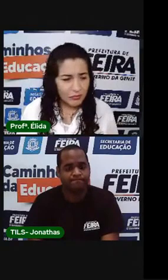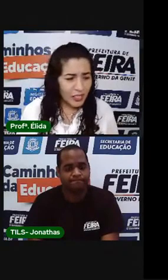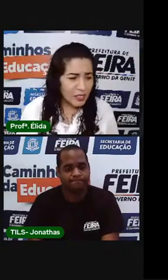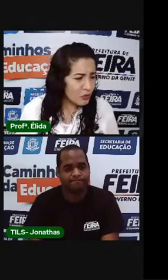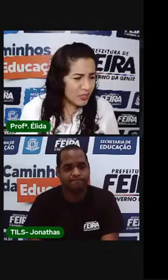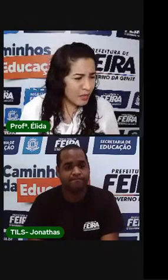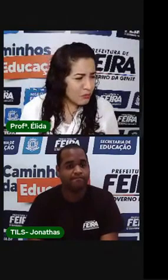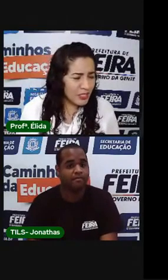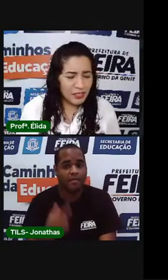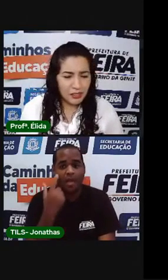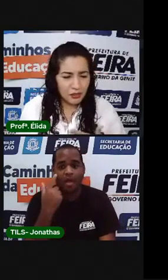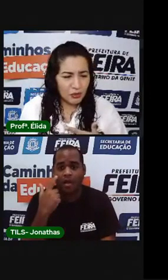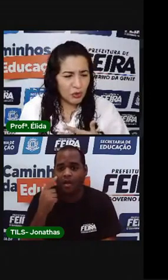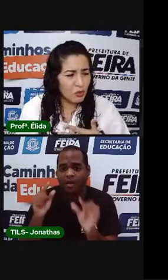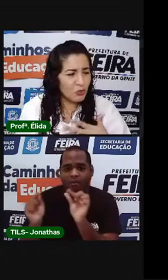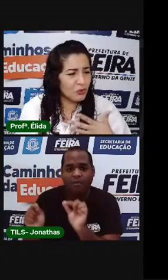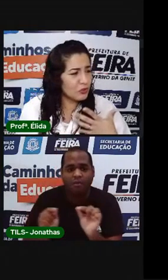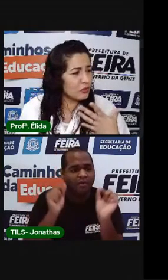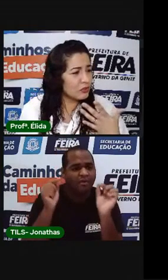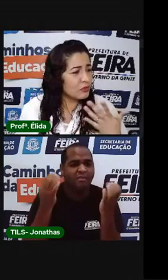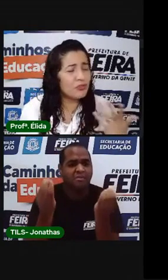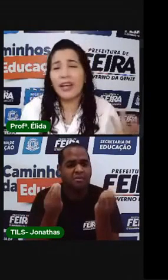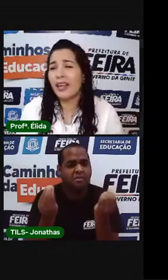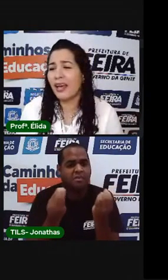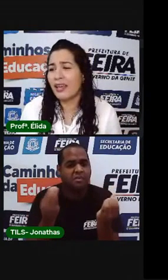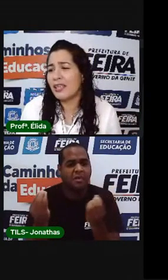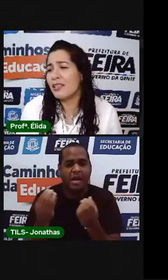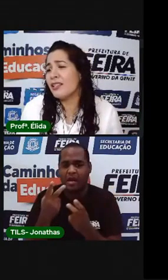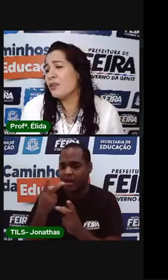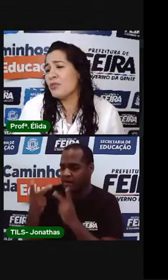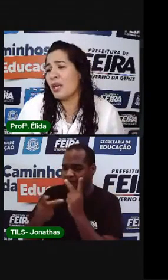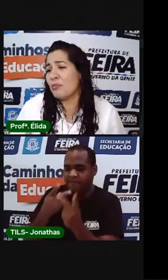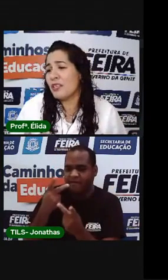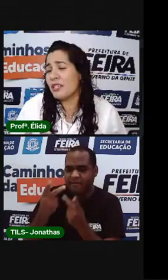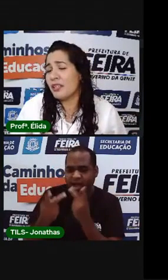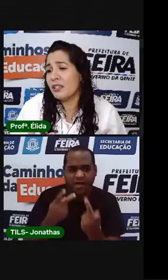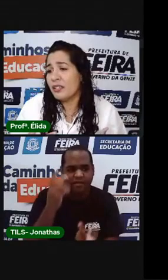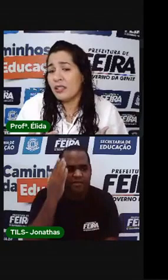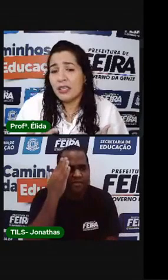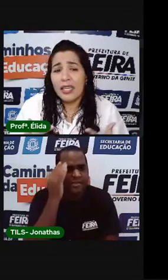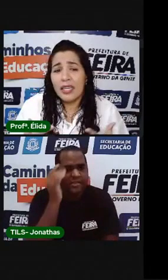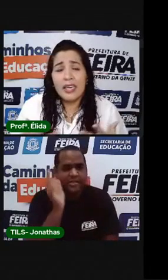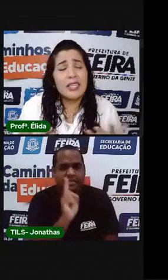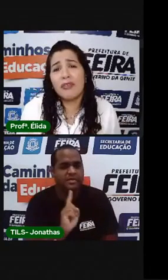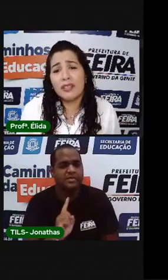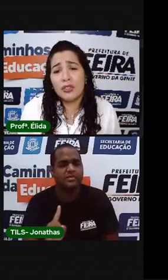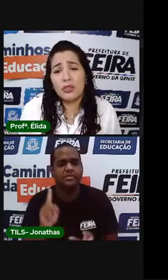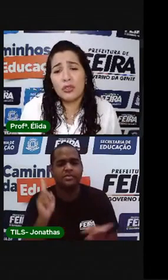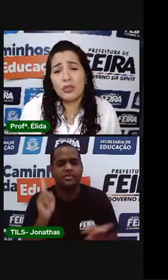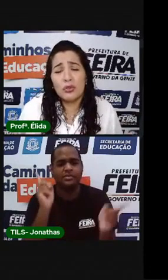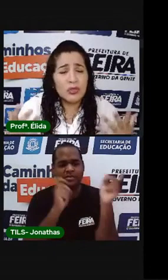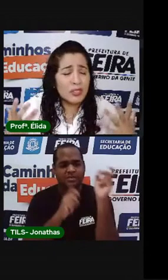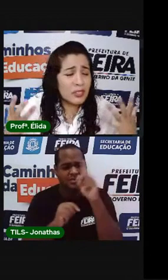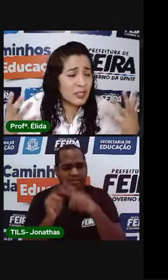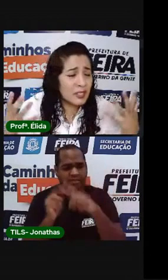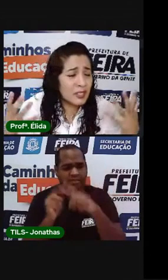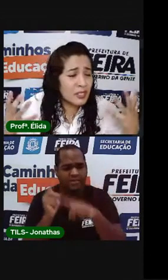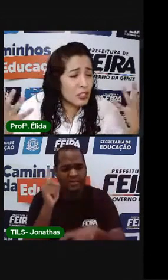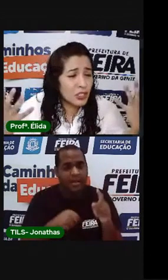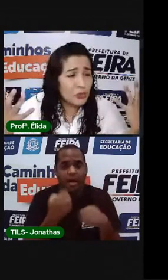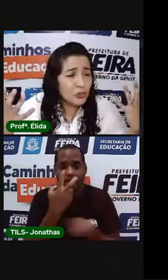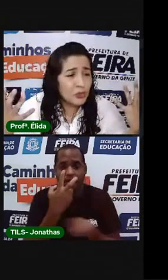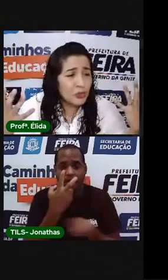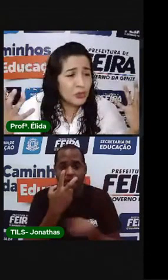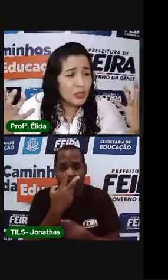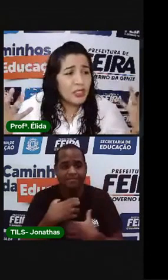Ele não sabia como falar. Ele não sabia. Ele estava sentindo